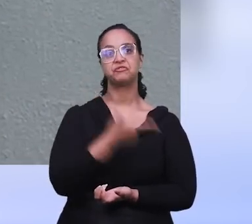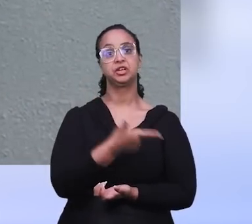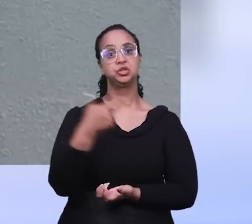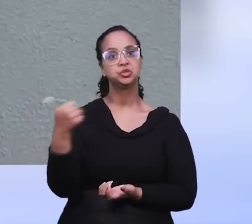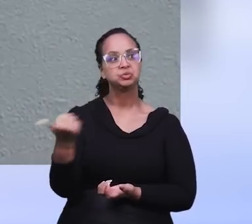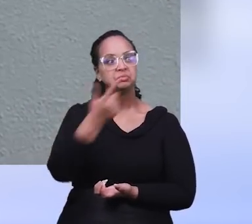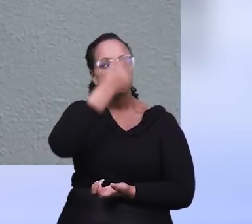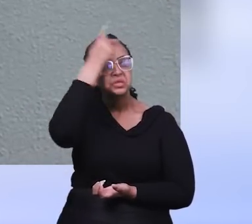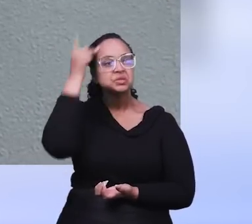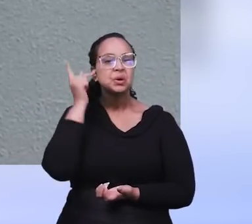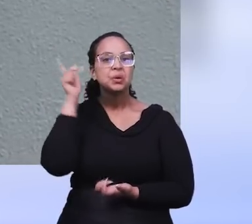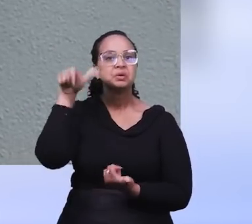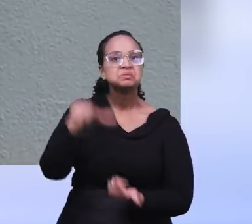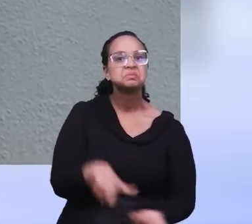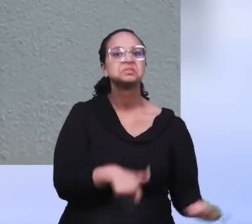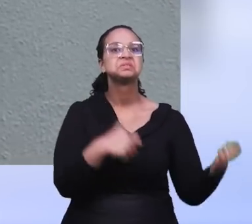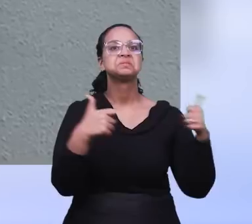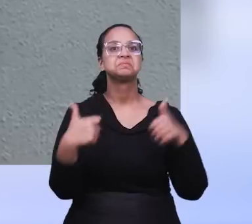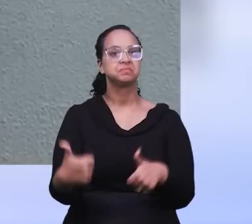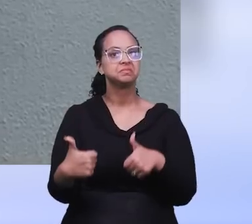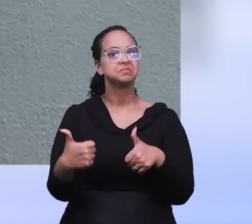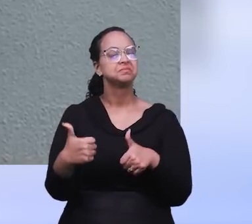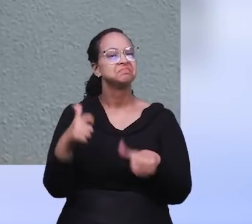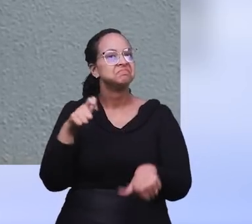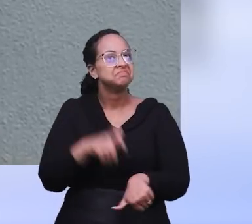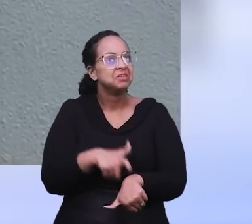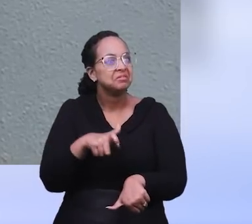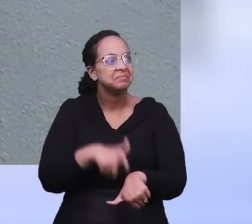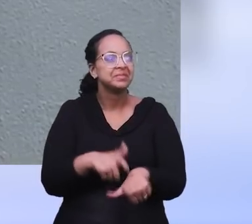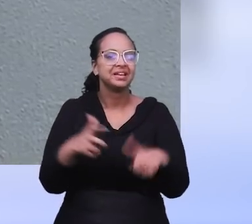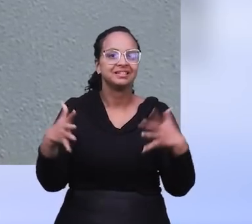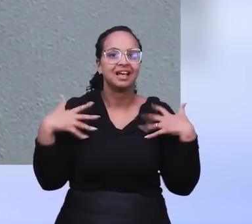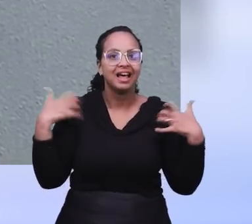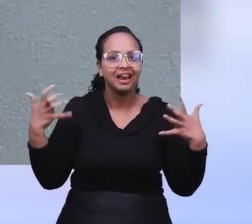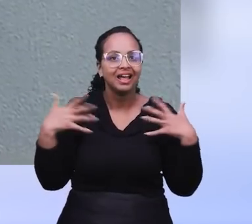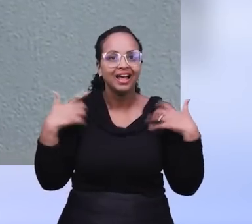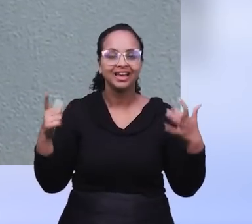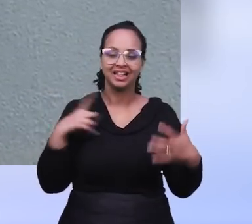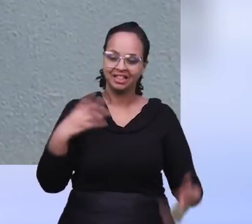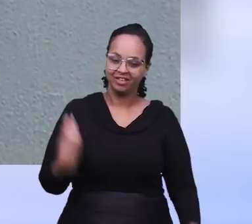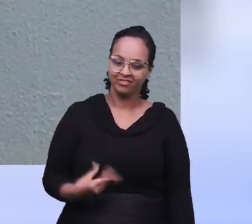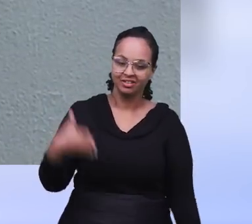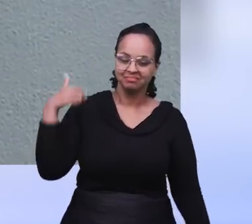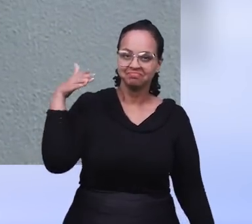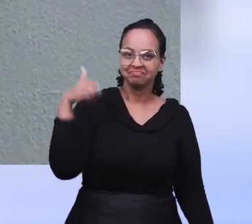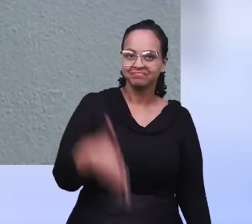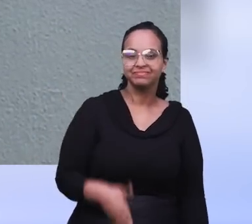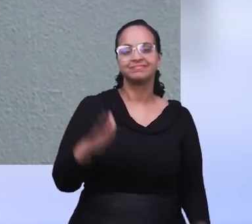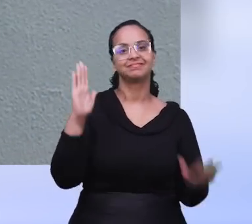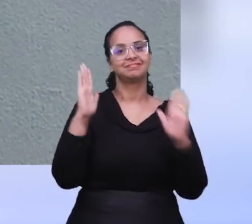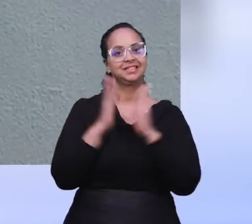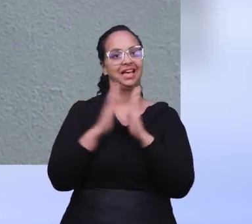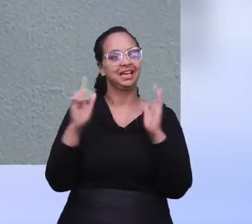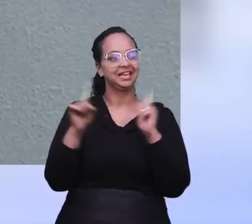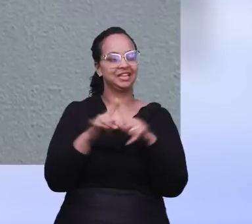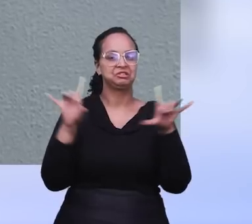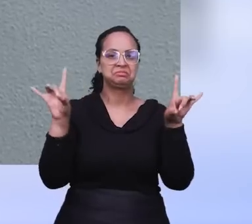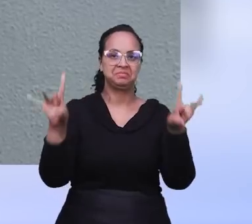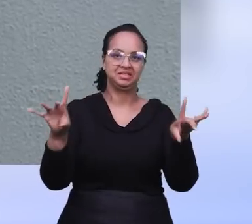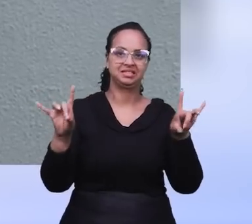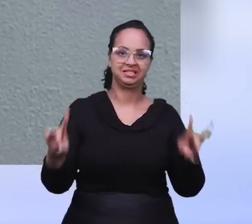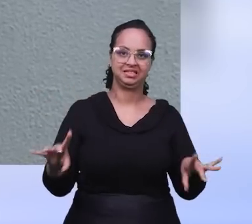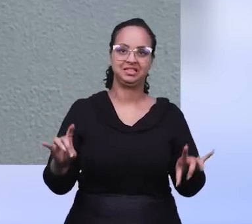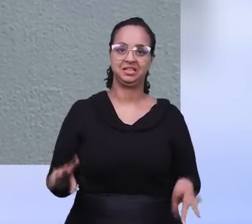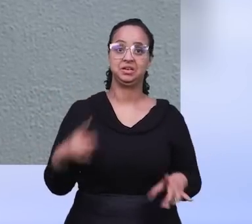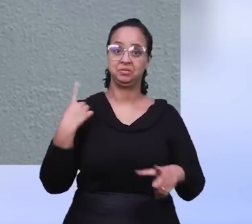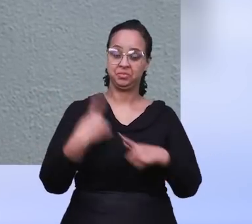desses 21 batizantes. Para nós é um momento de muita alegria, podemos participar deste momento. Para a Igreja, é um momento